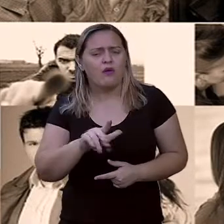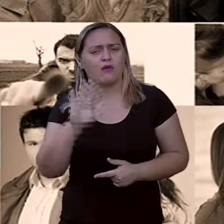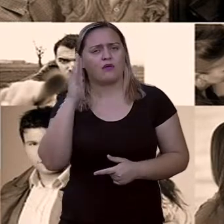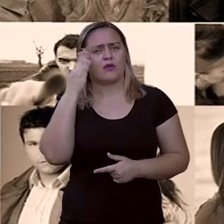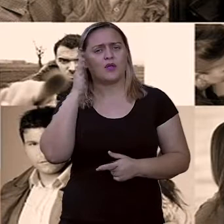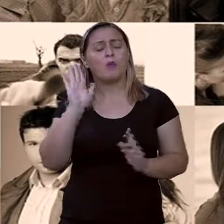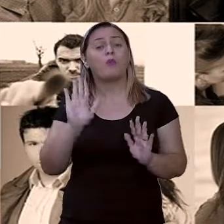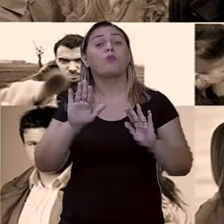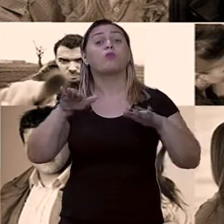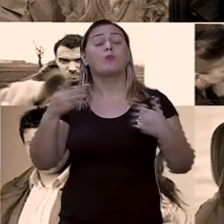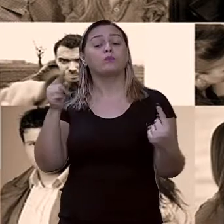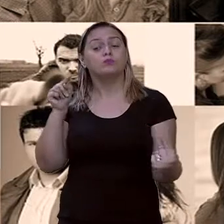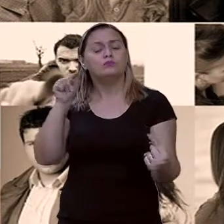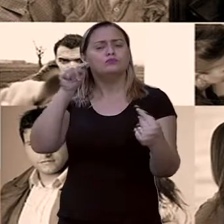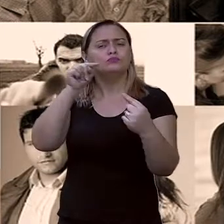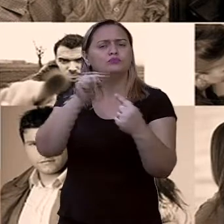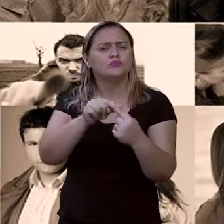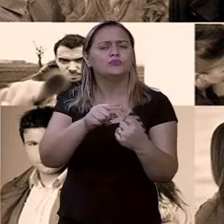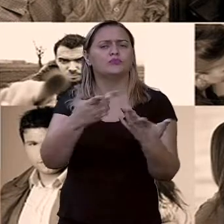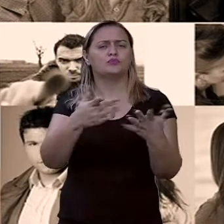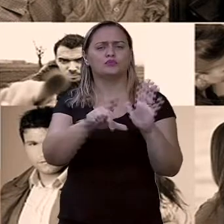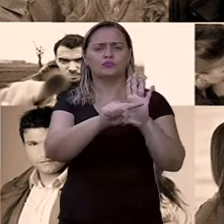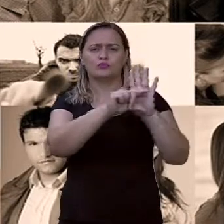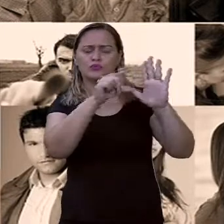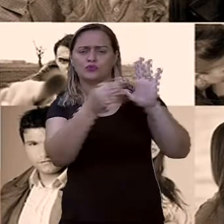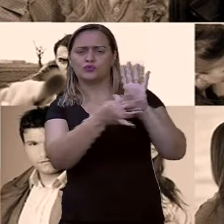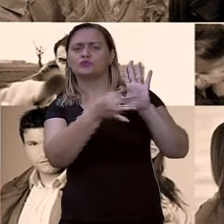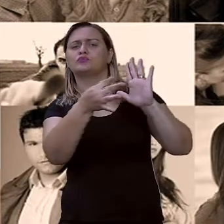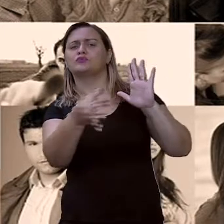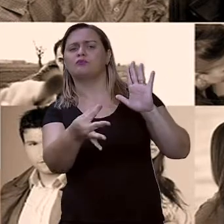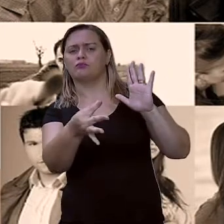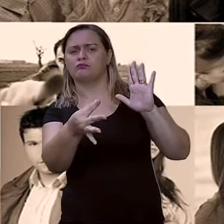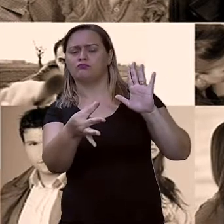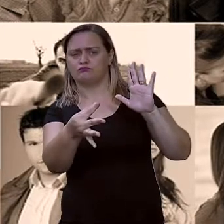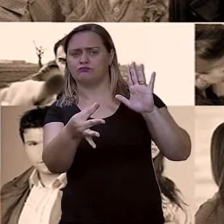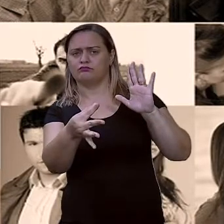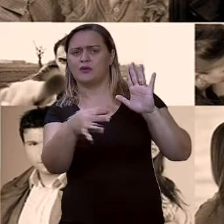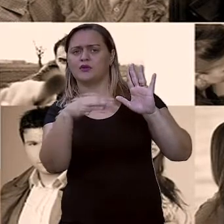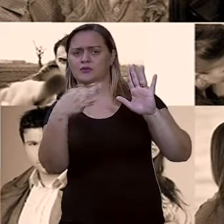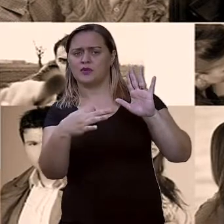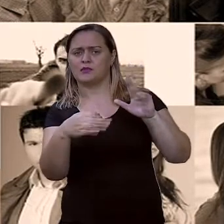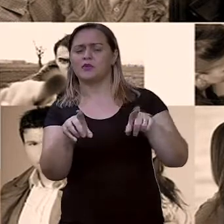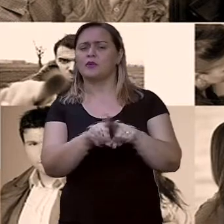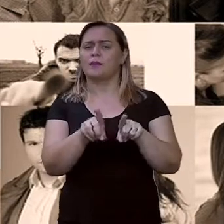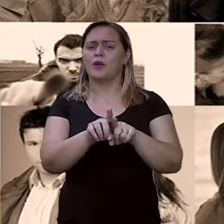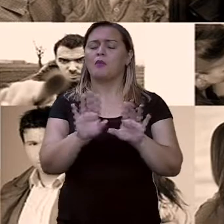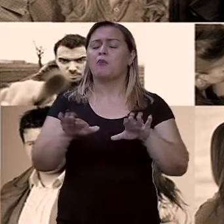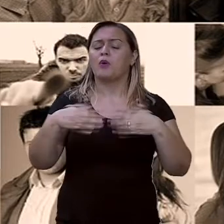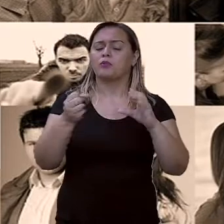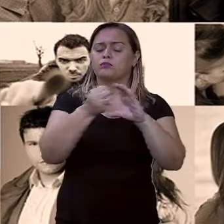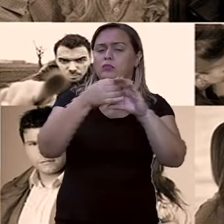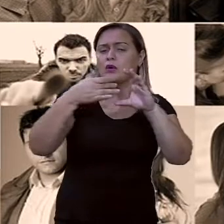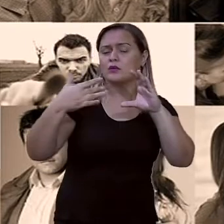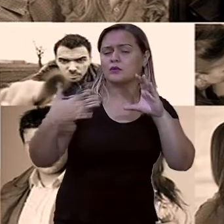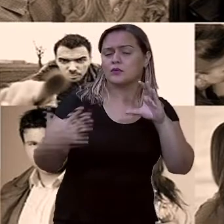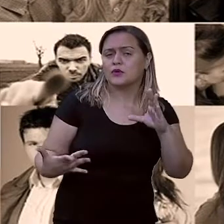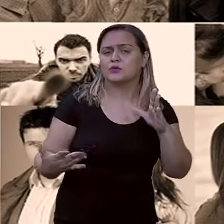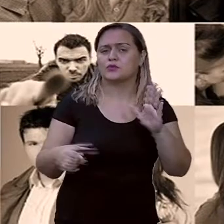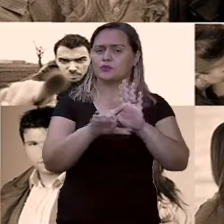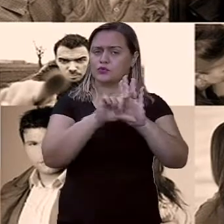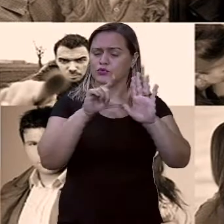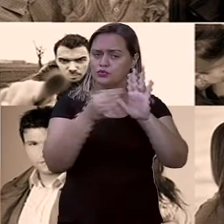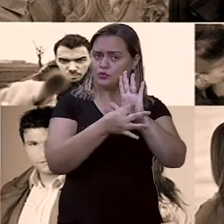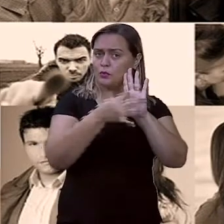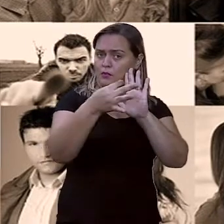de opinião e se você estudante consegue entender quais são as características de um artigo de opinião, fica